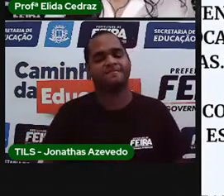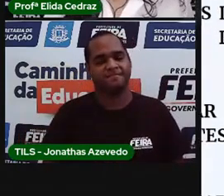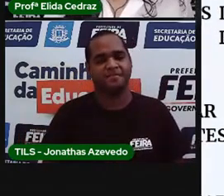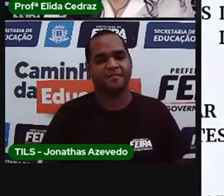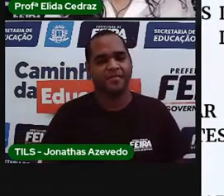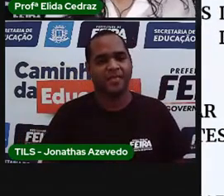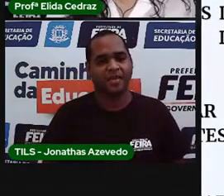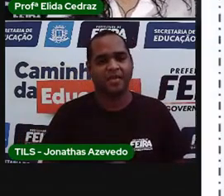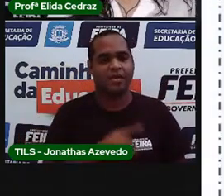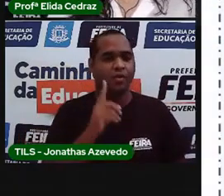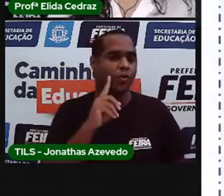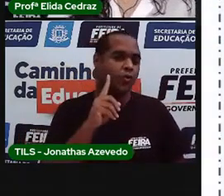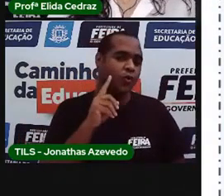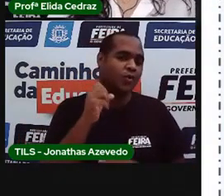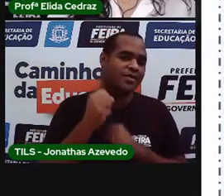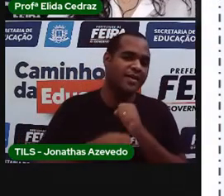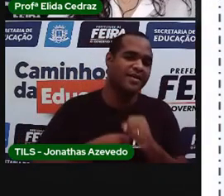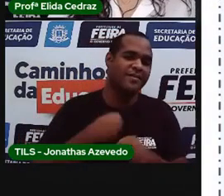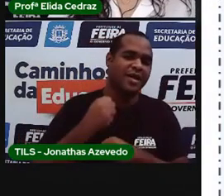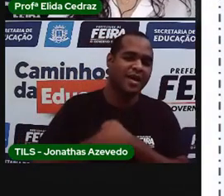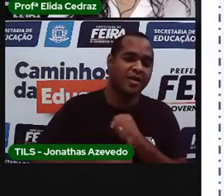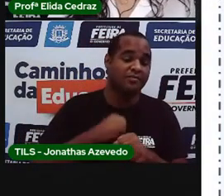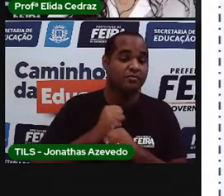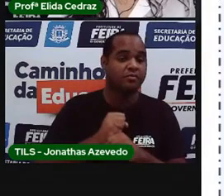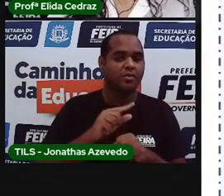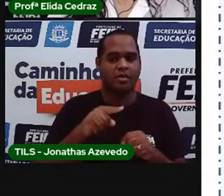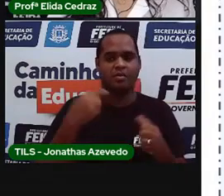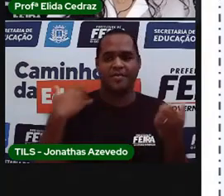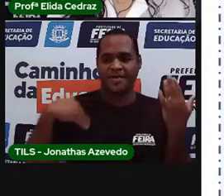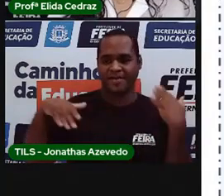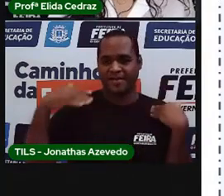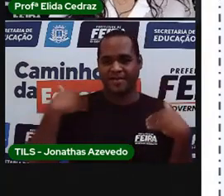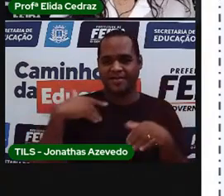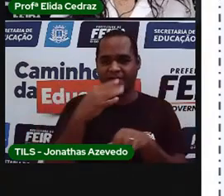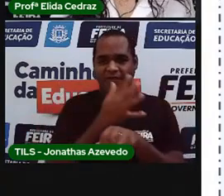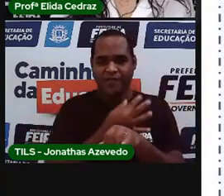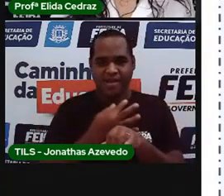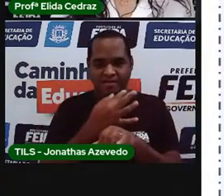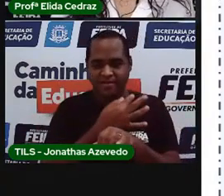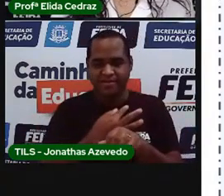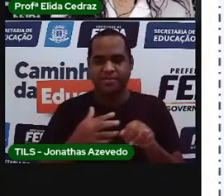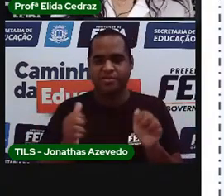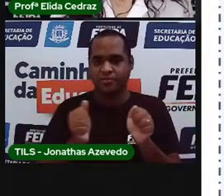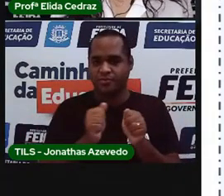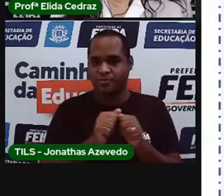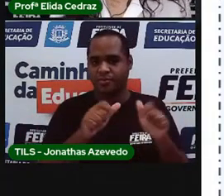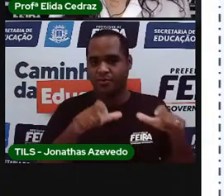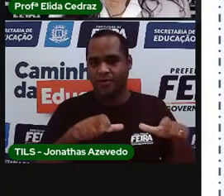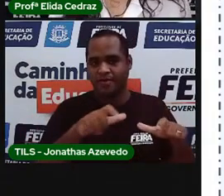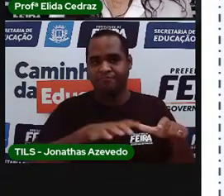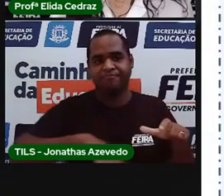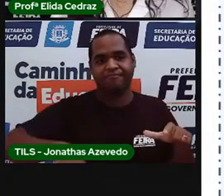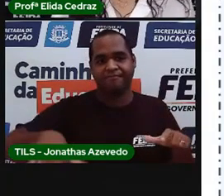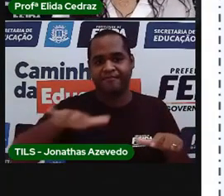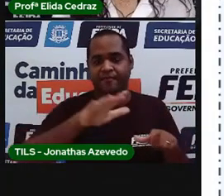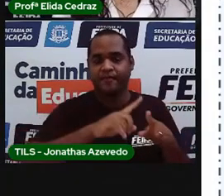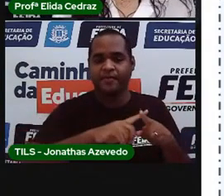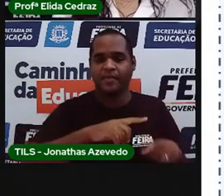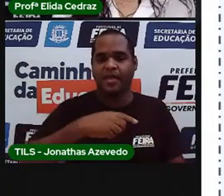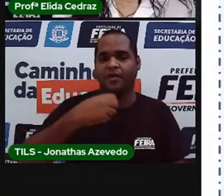Todos os anos nós saímos de férias juntos e vamos ao sítio que era dos